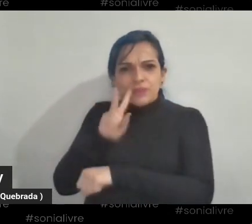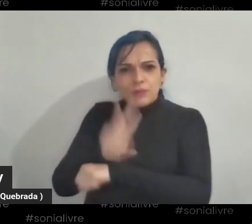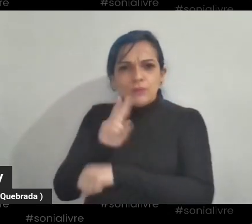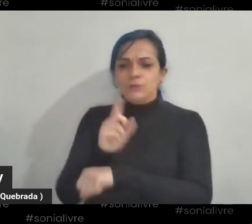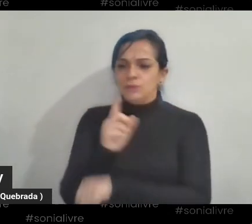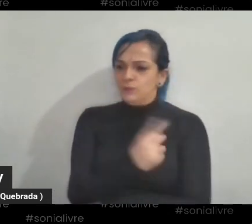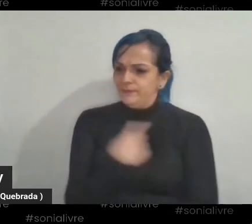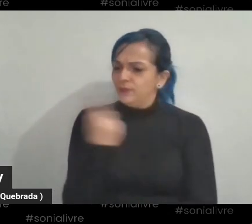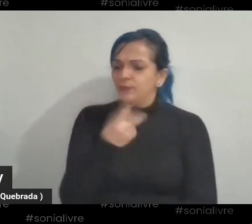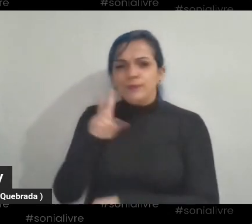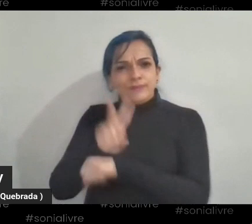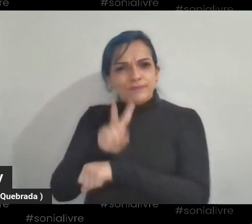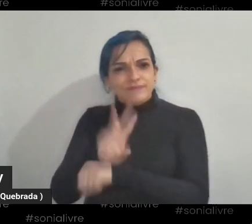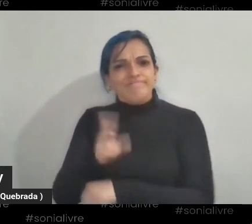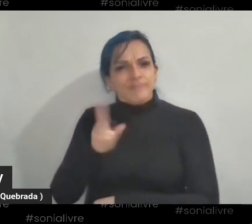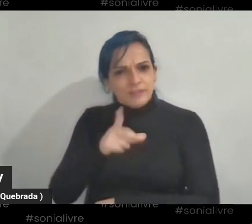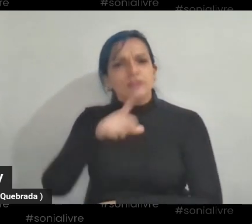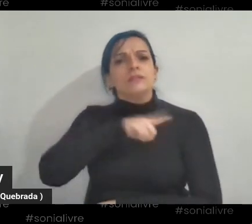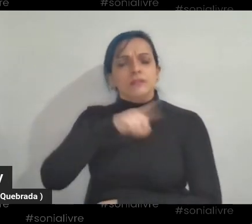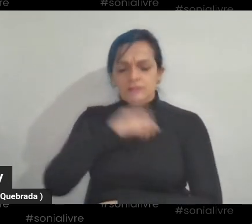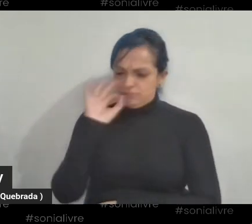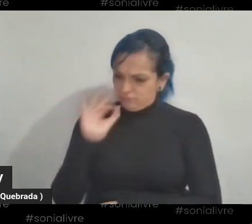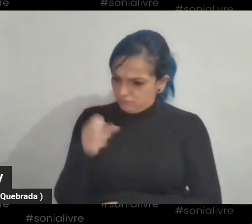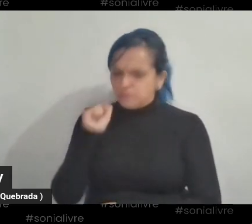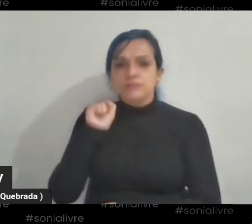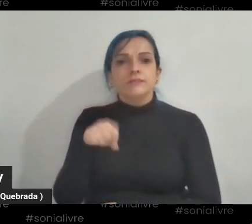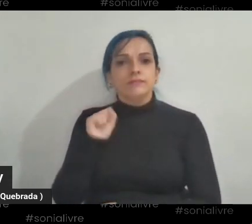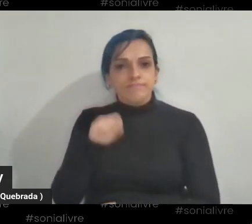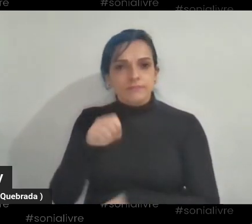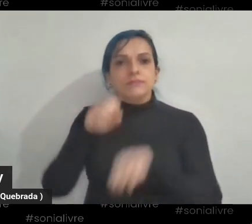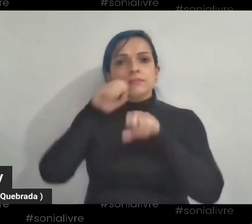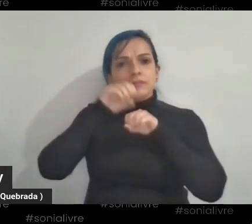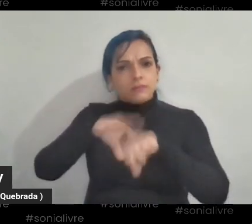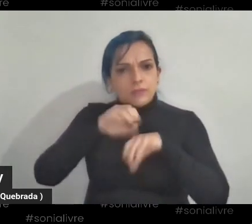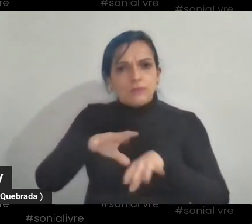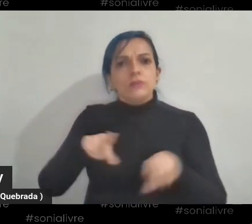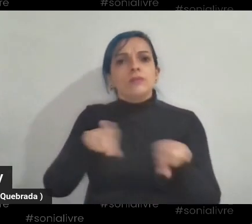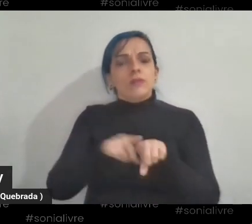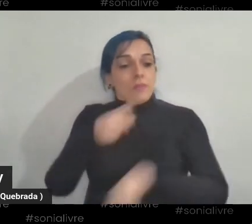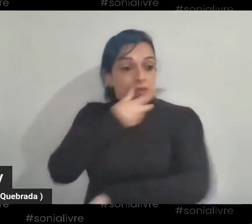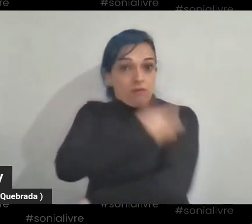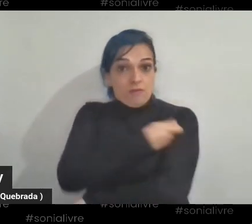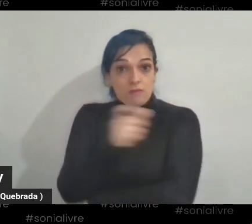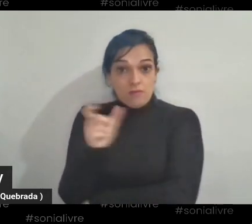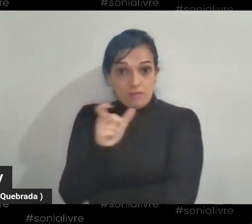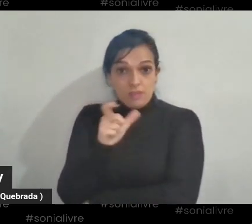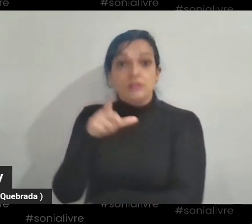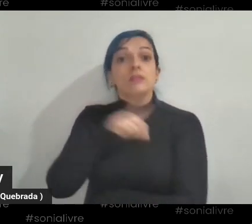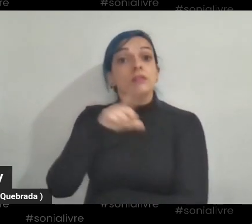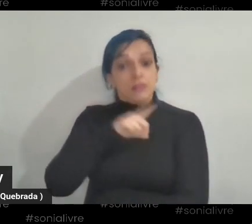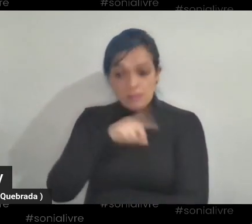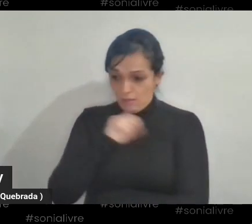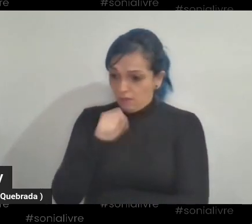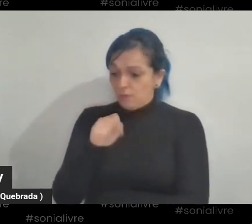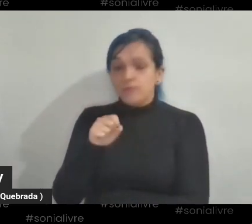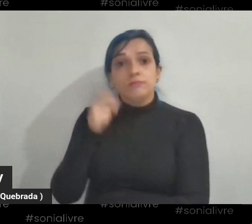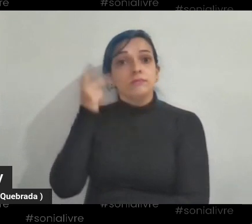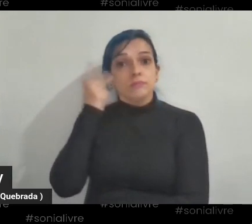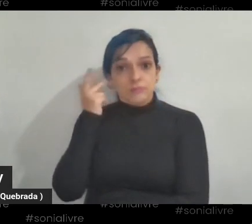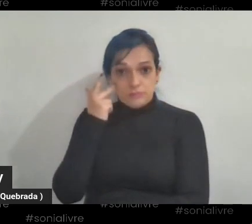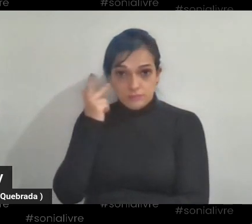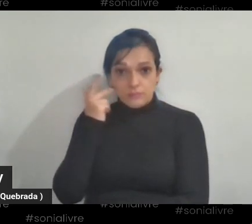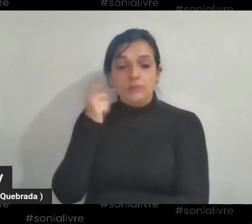tivemos, sim, educação, carteira de vacina. Eu tenho a minha, que é superantiguinha, toda assim, meio aqui